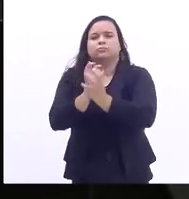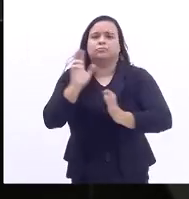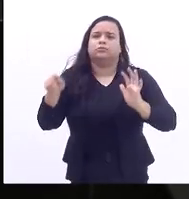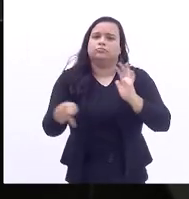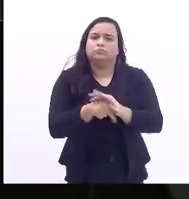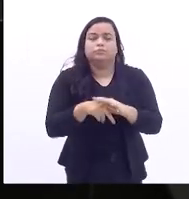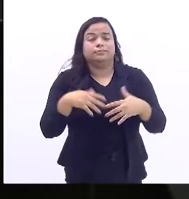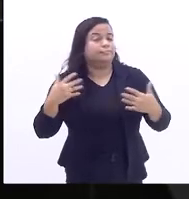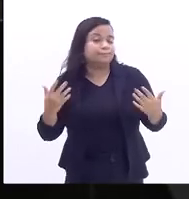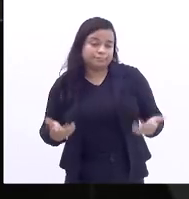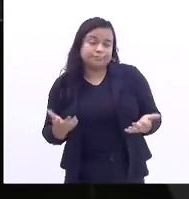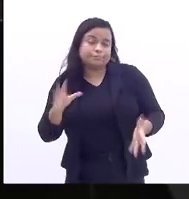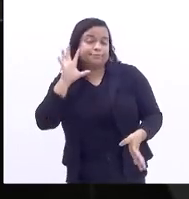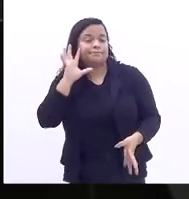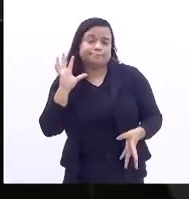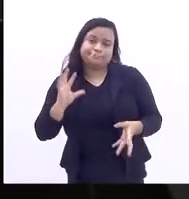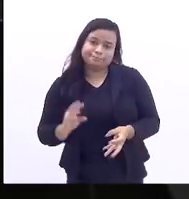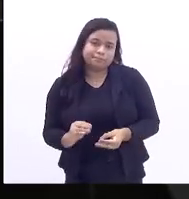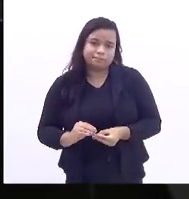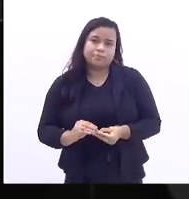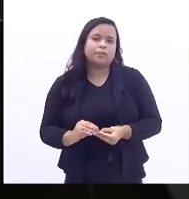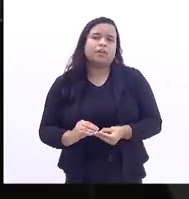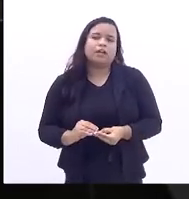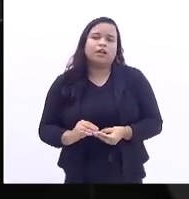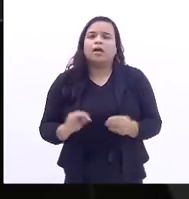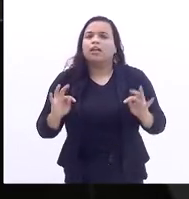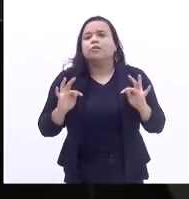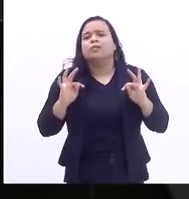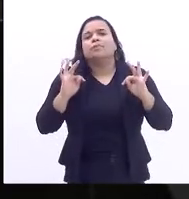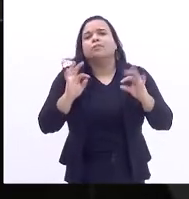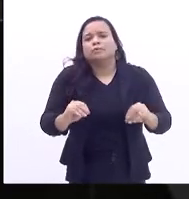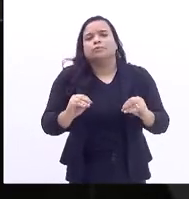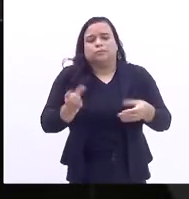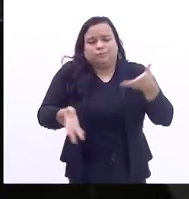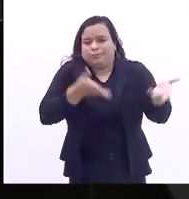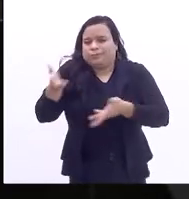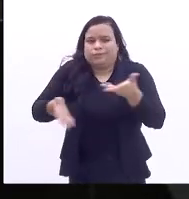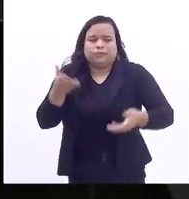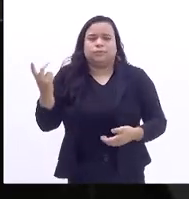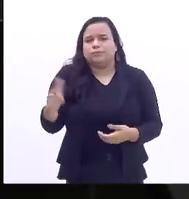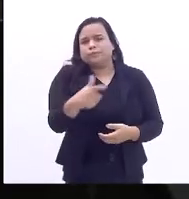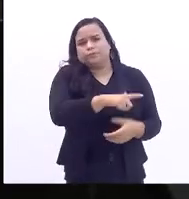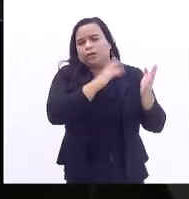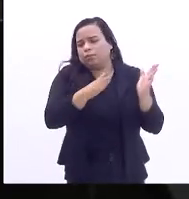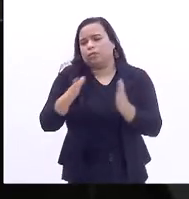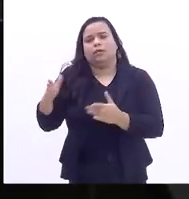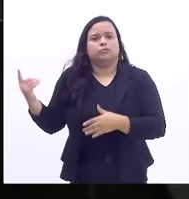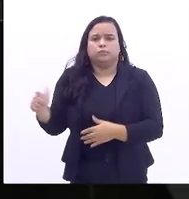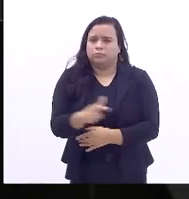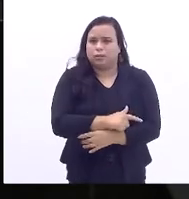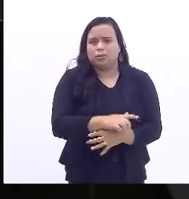evidentemente, está tudo sem controle. Ainda mais